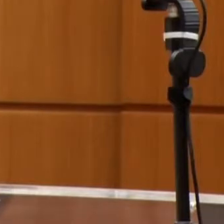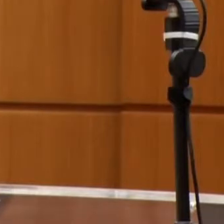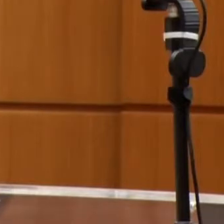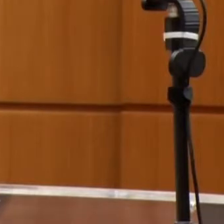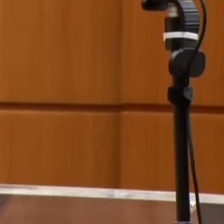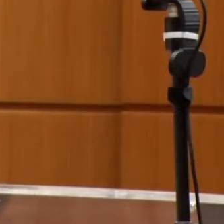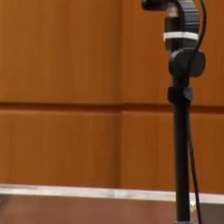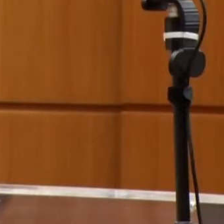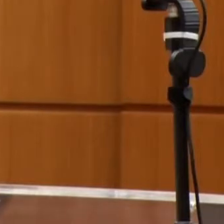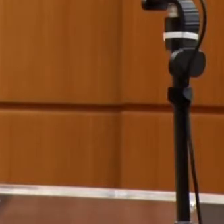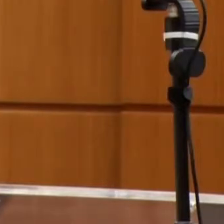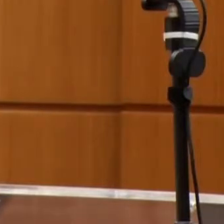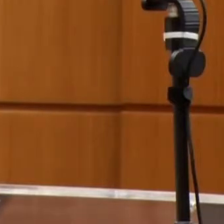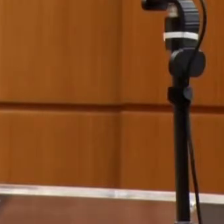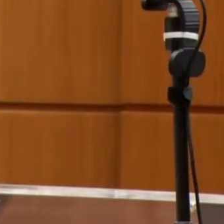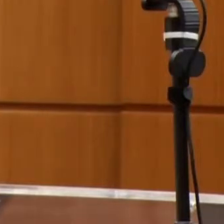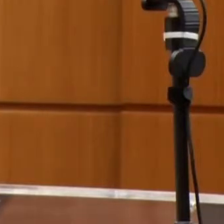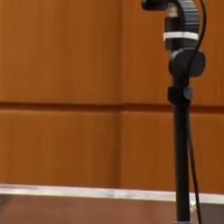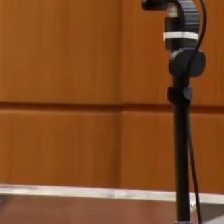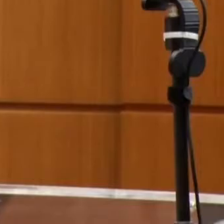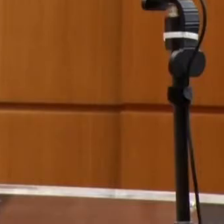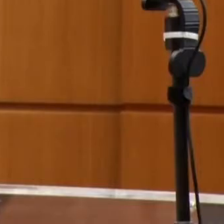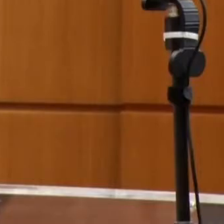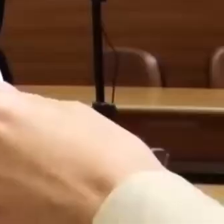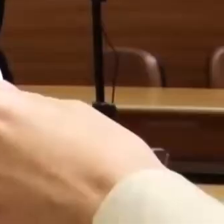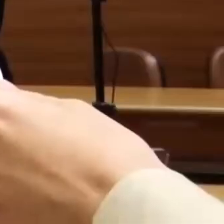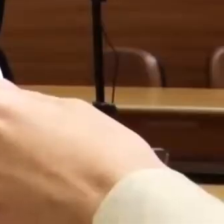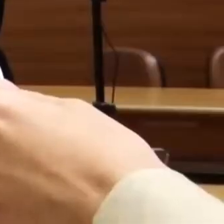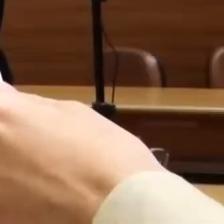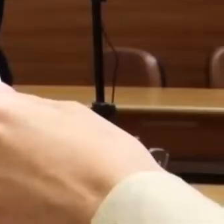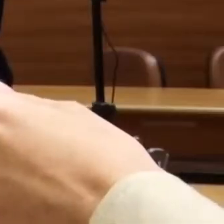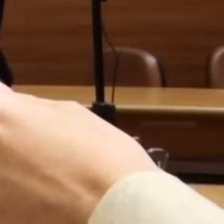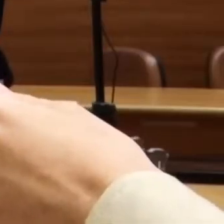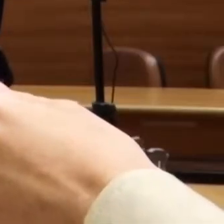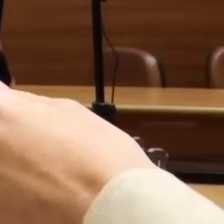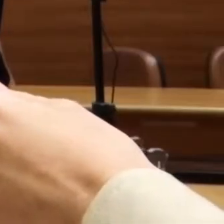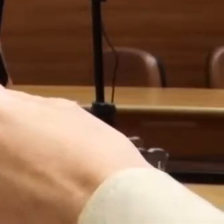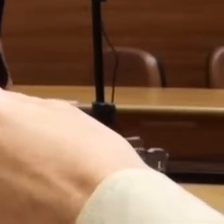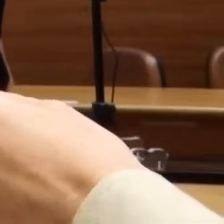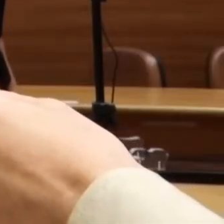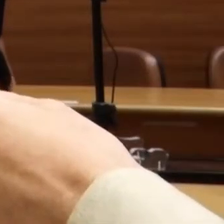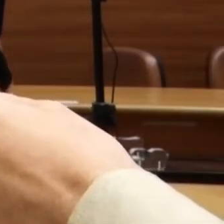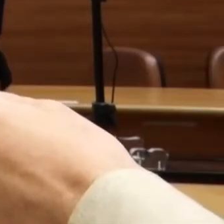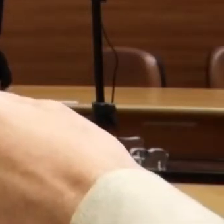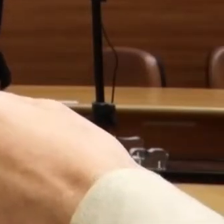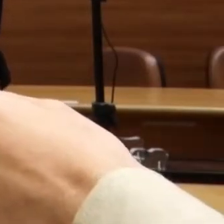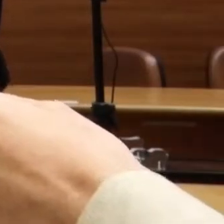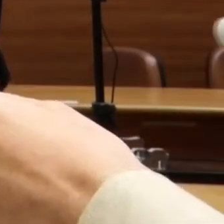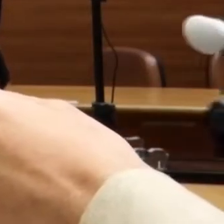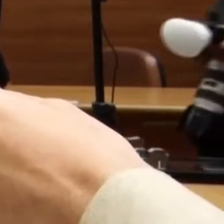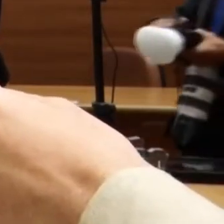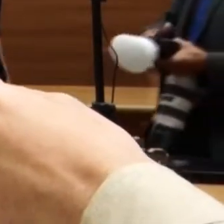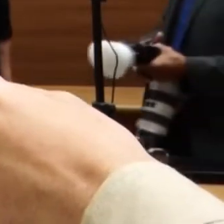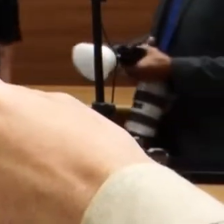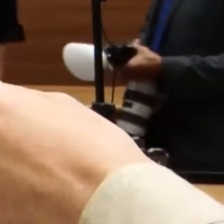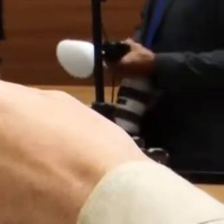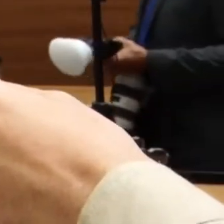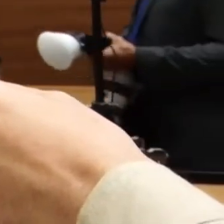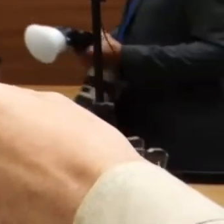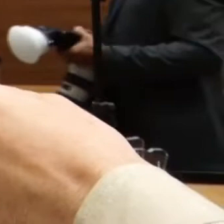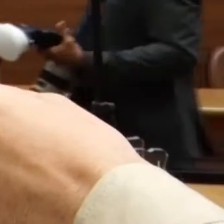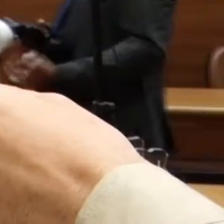ações direcionadas à população com espectro autista. Eu fiz uma fala sobre a